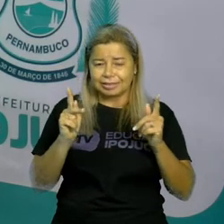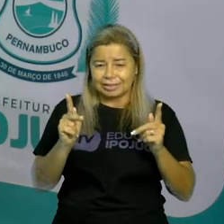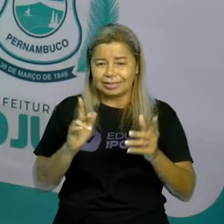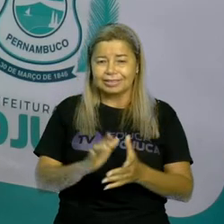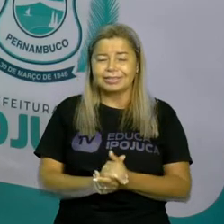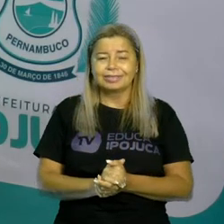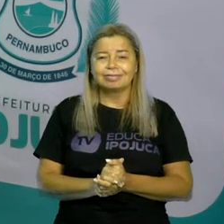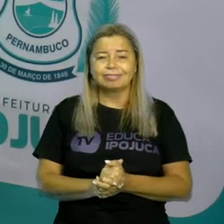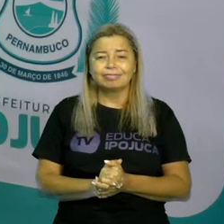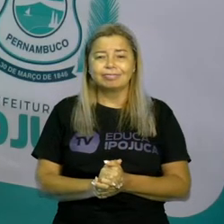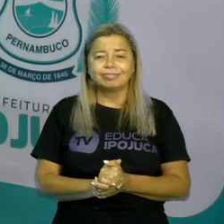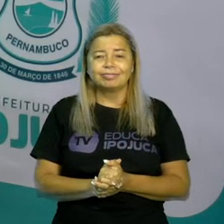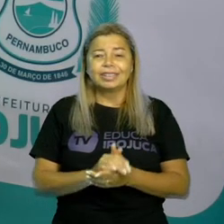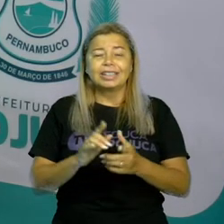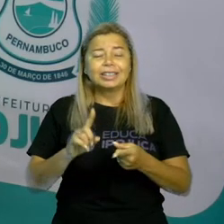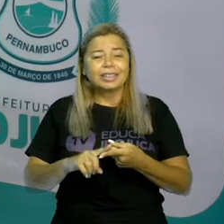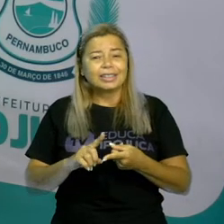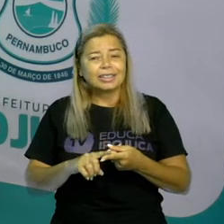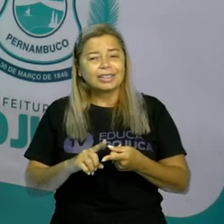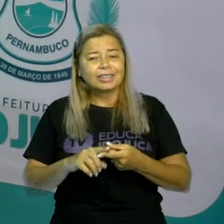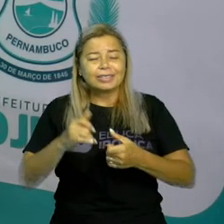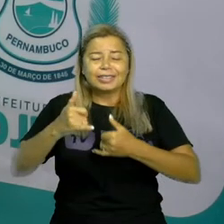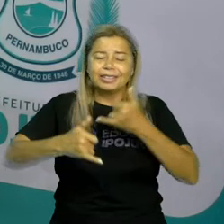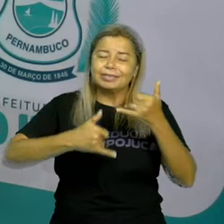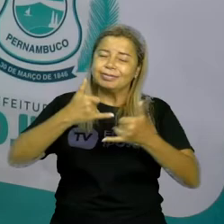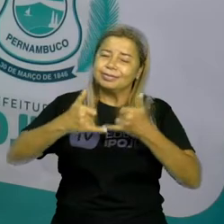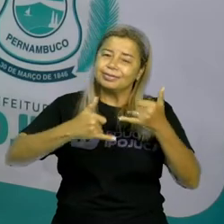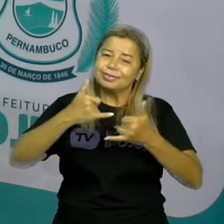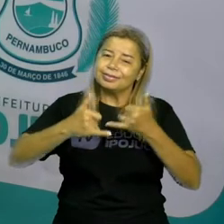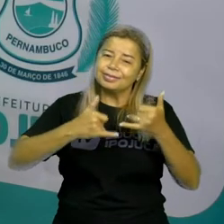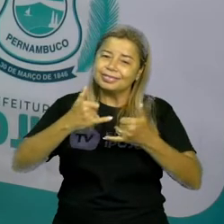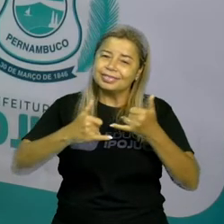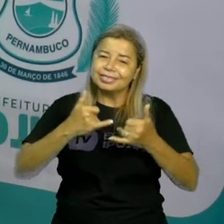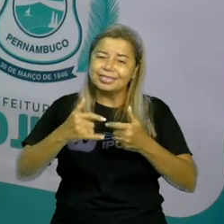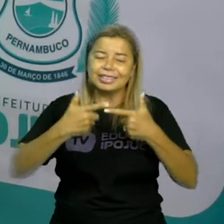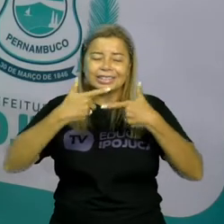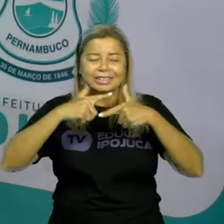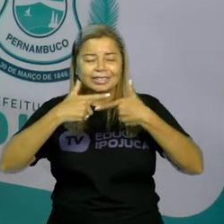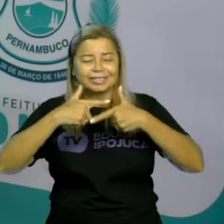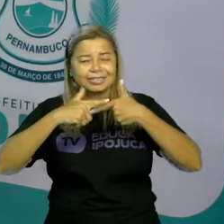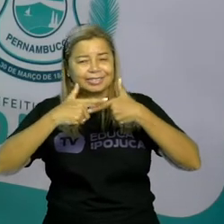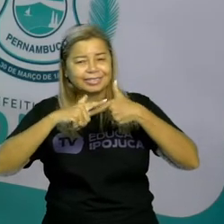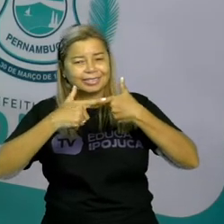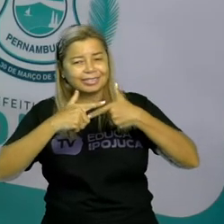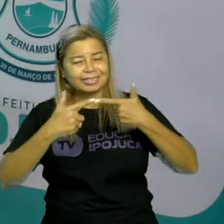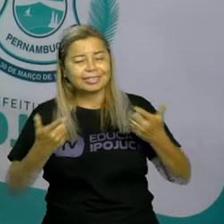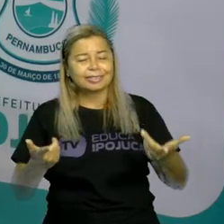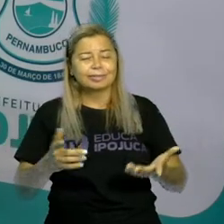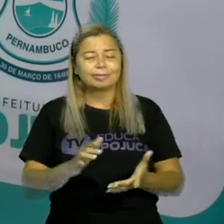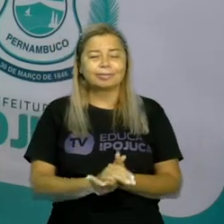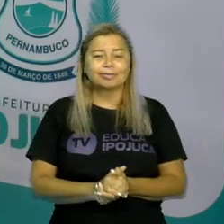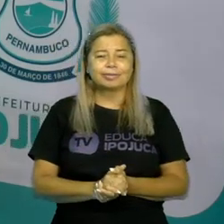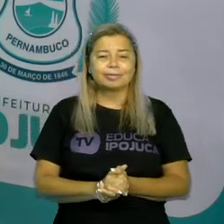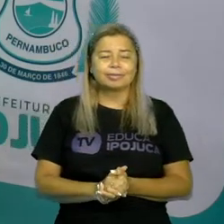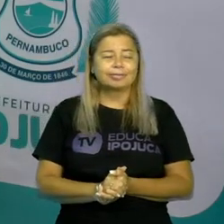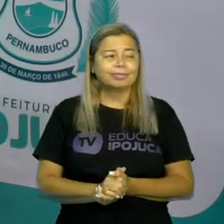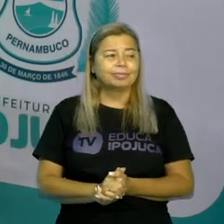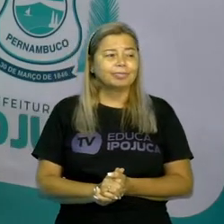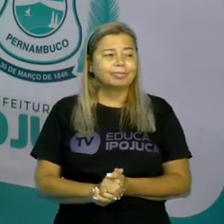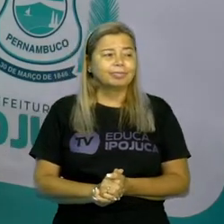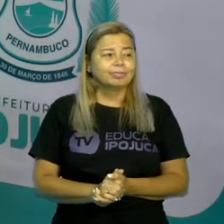E a nos divertir, a dar boas gargalhadas com os nossos erros também, tá certo?